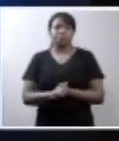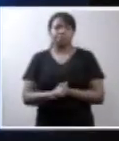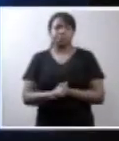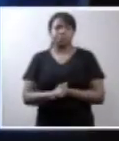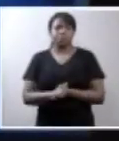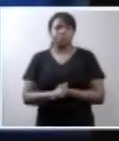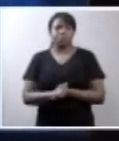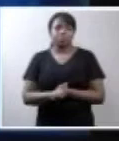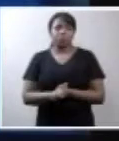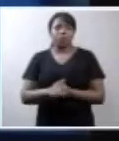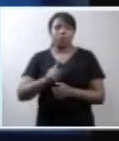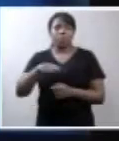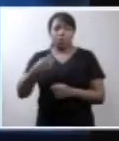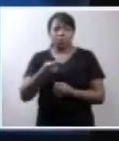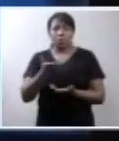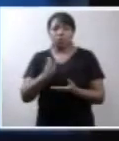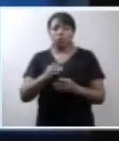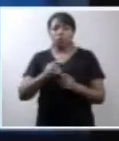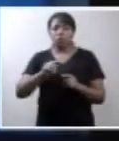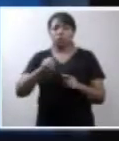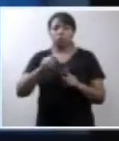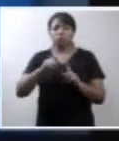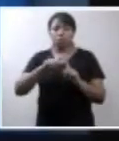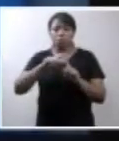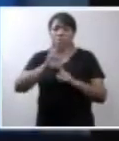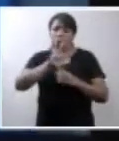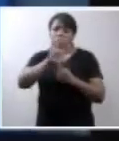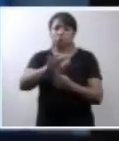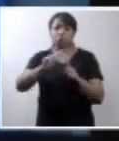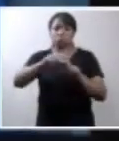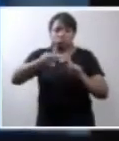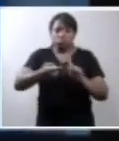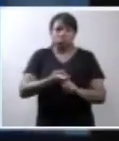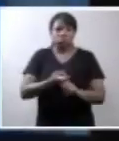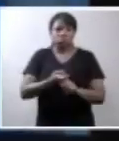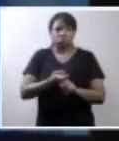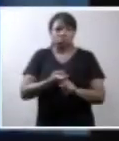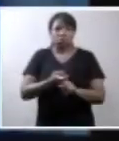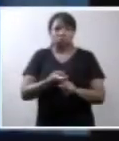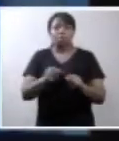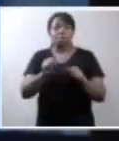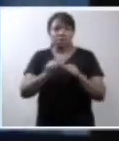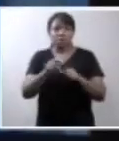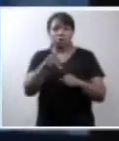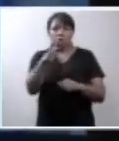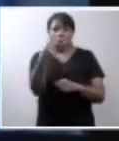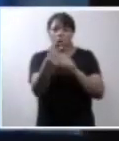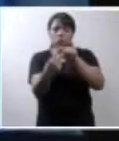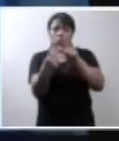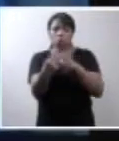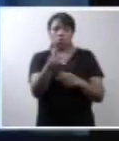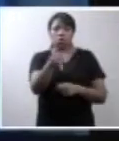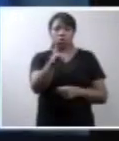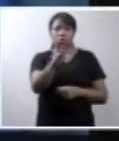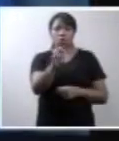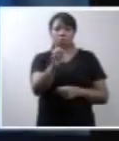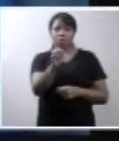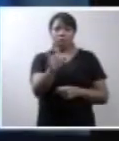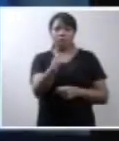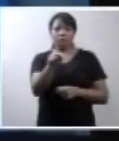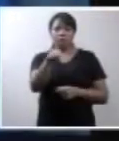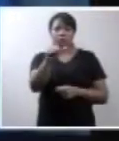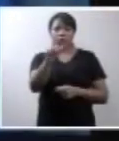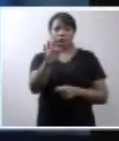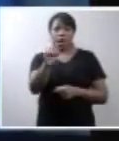Hoje em dia, a gente vai no hospital, isso ia dar prazer em levar ela por todos os pré-natal, eu vou levar ela. Hoje em dia,